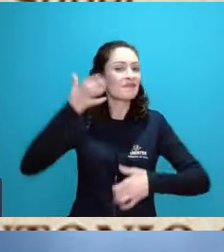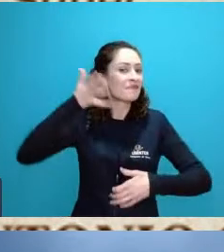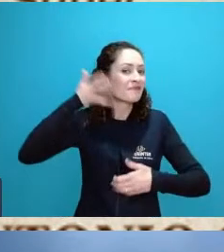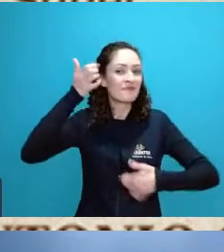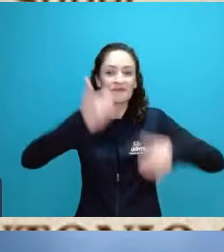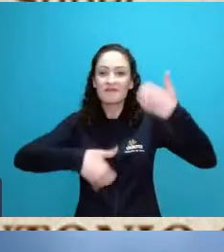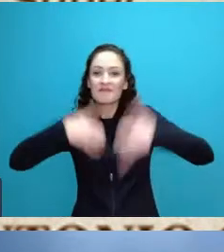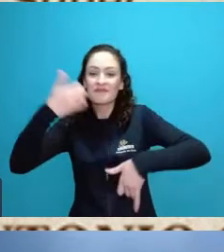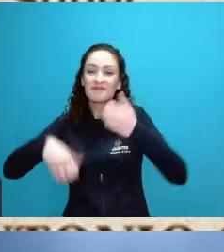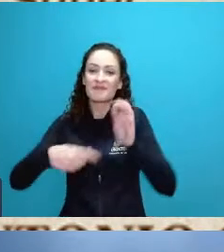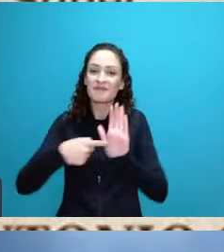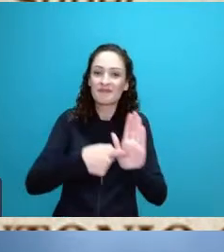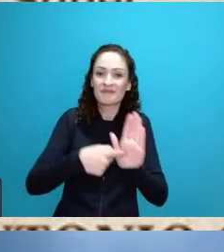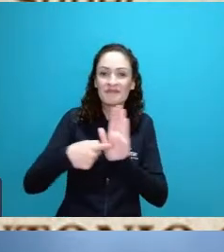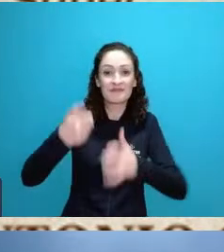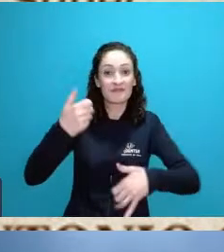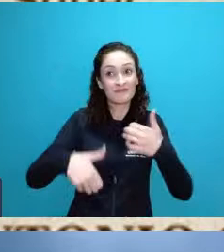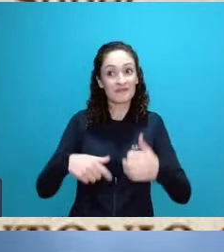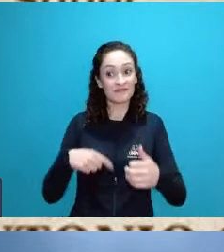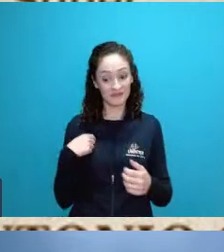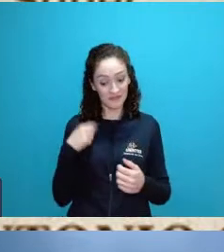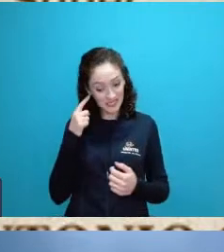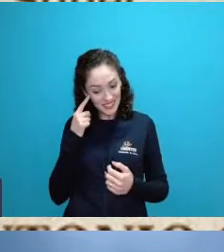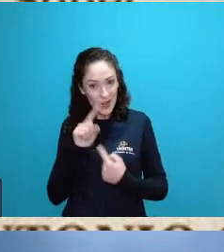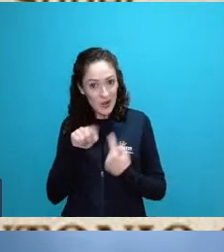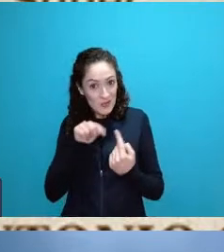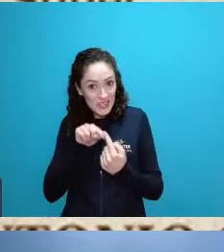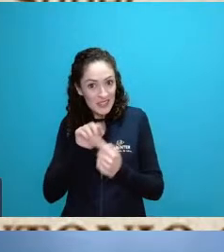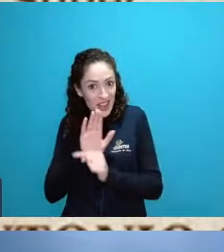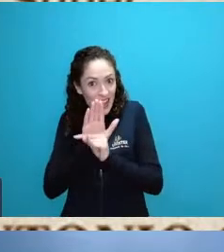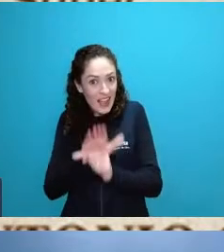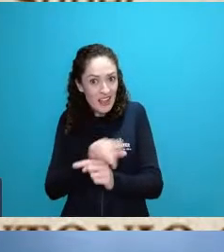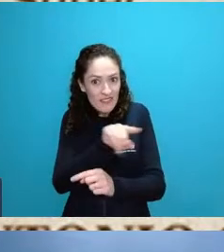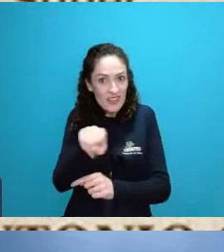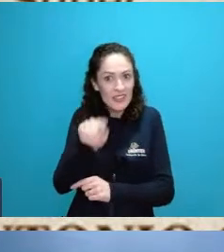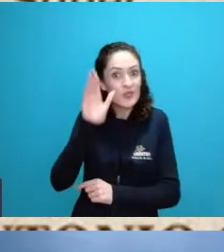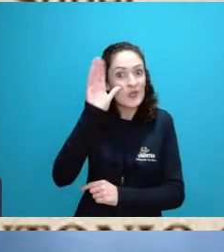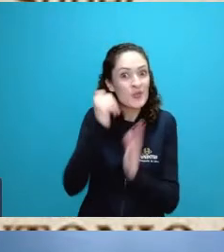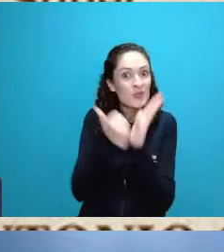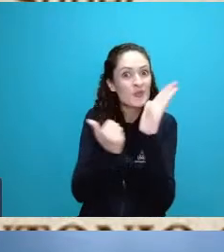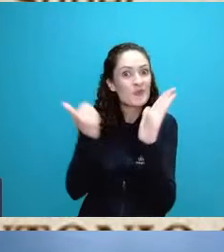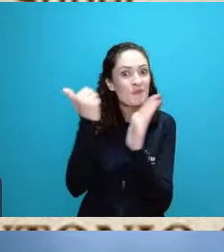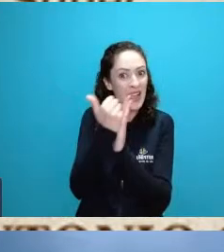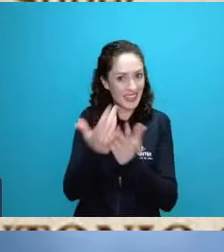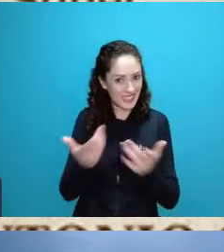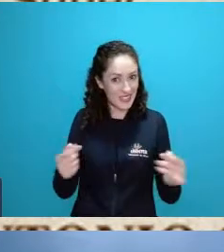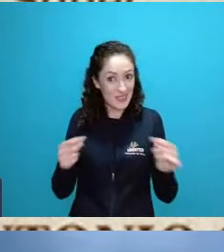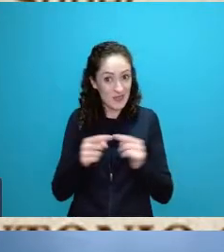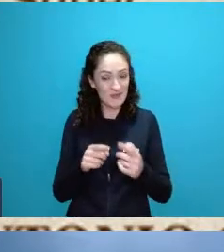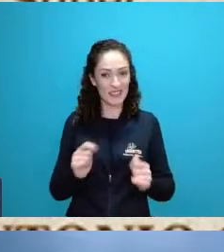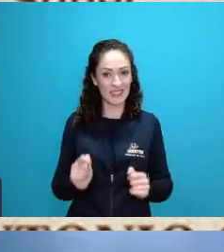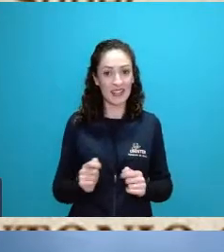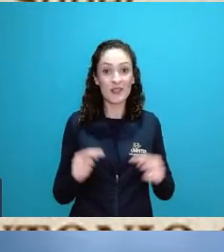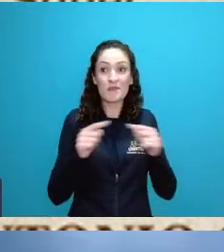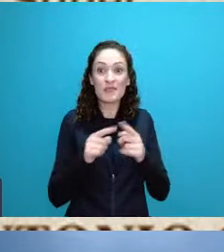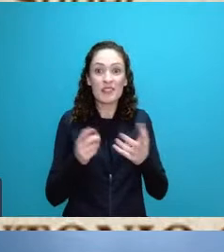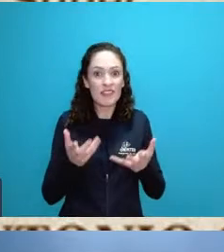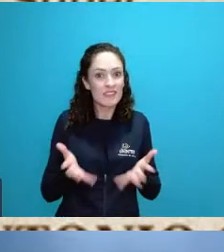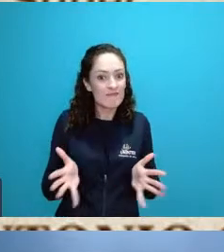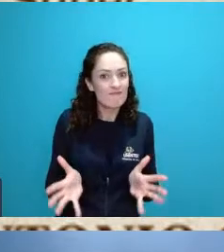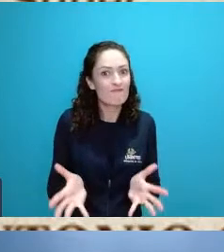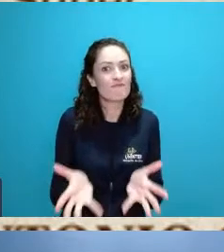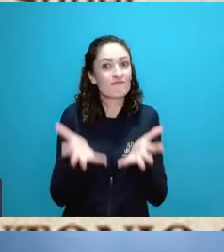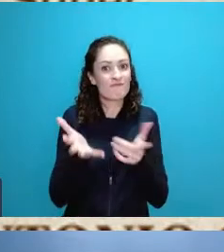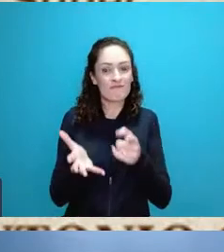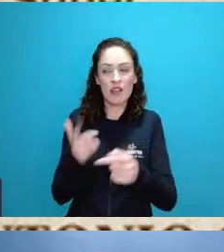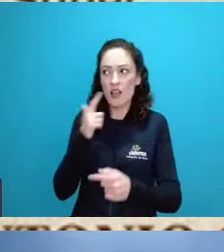parte de quem está falando é sempre esse a provocação no bom sentido né que provocá-los instigá-los para que